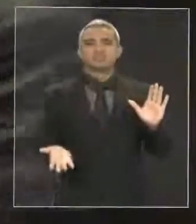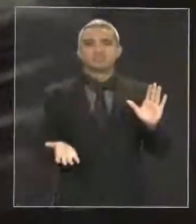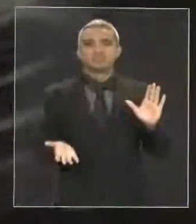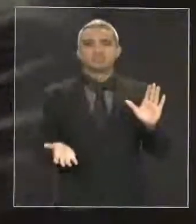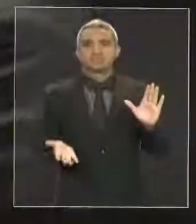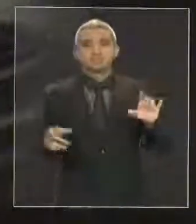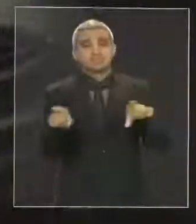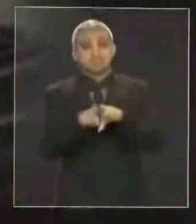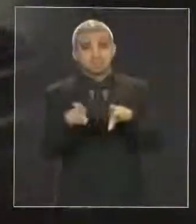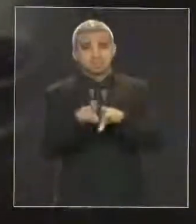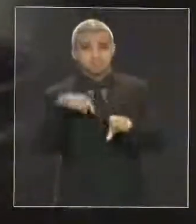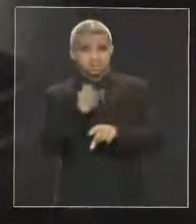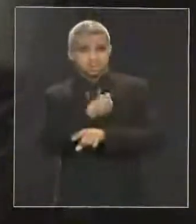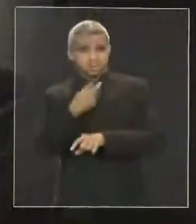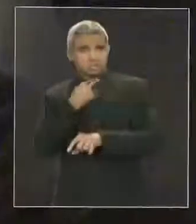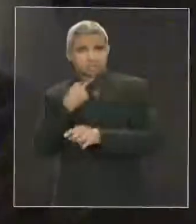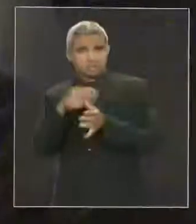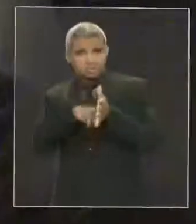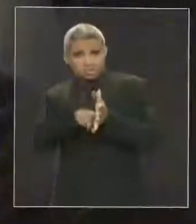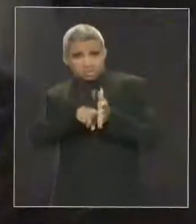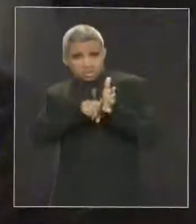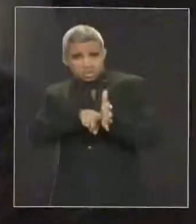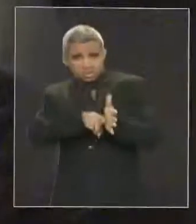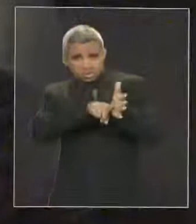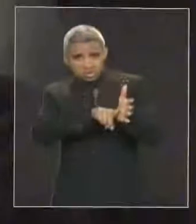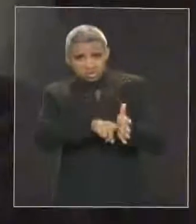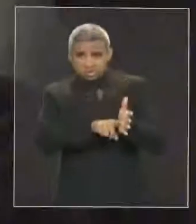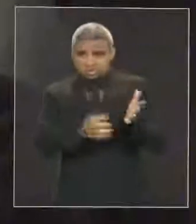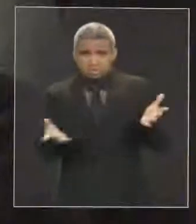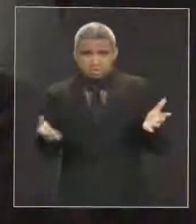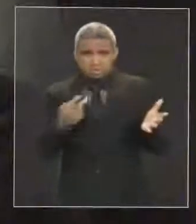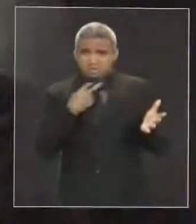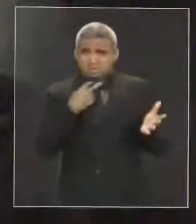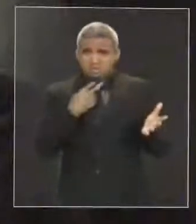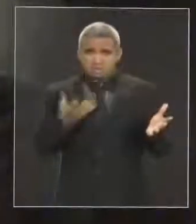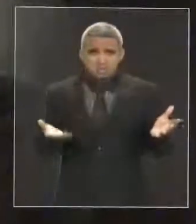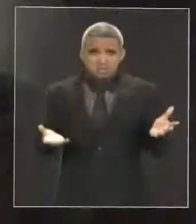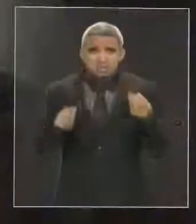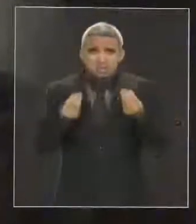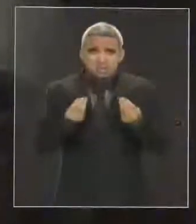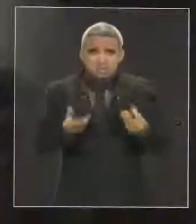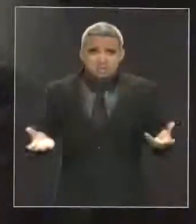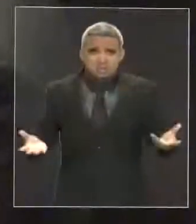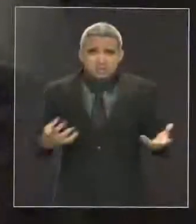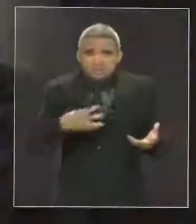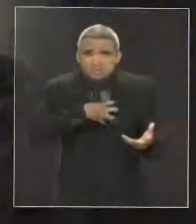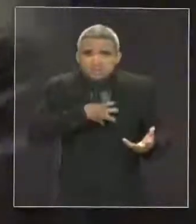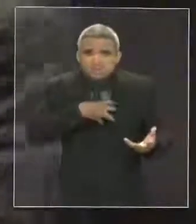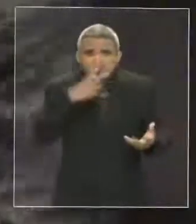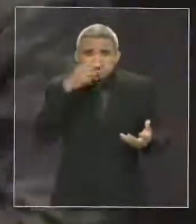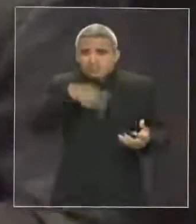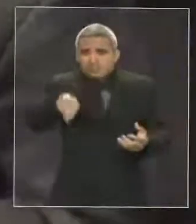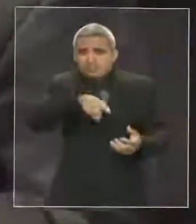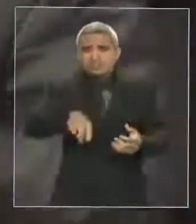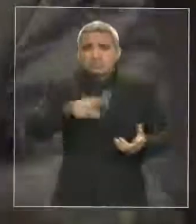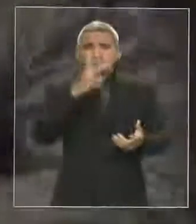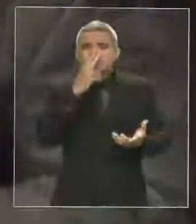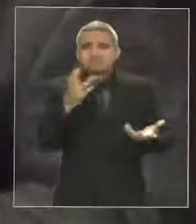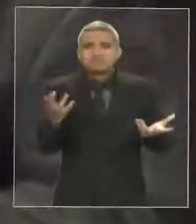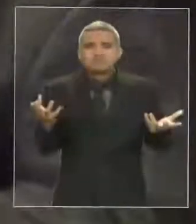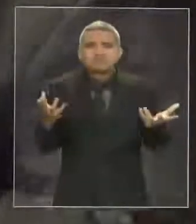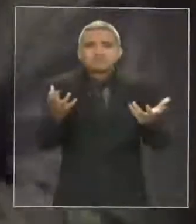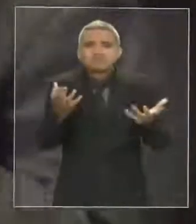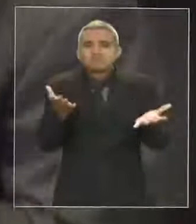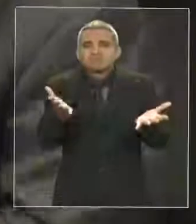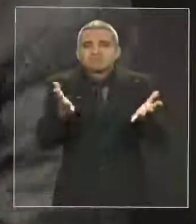o que está sendo colocado de ordem midiática. Para mim é um fracasso. Essa casa se reduz junto com a mesa, em grande